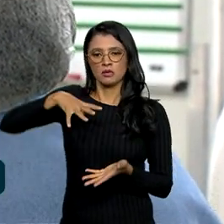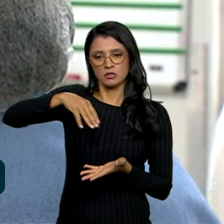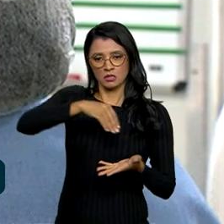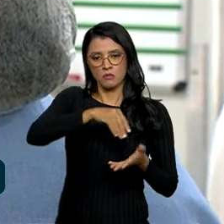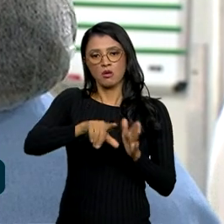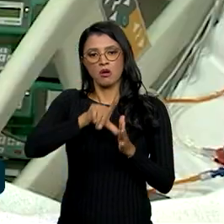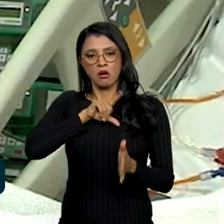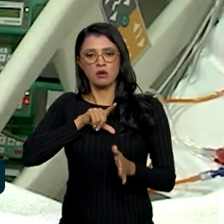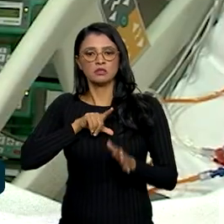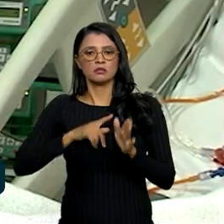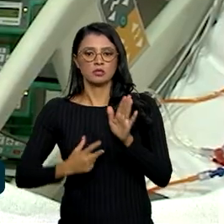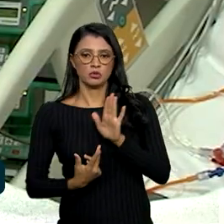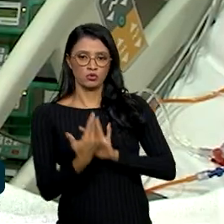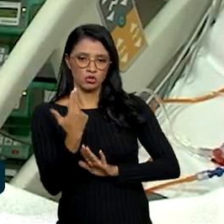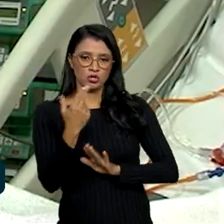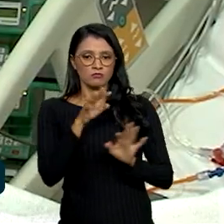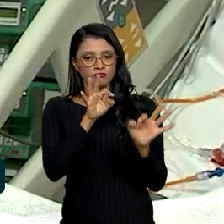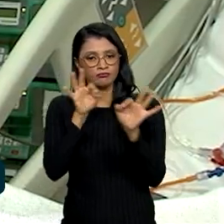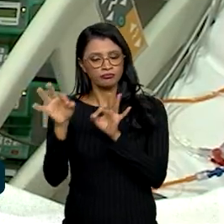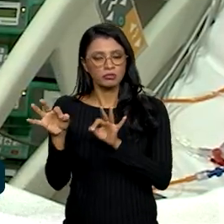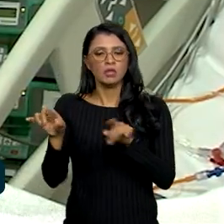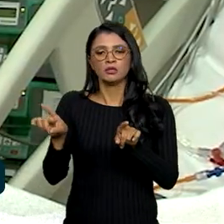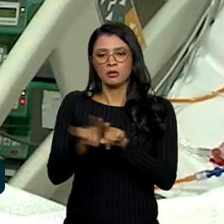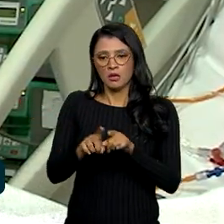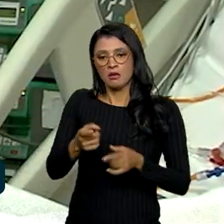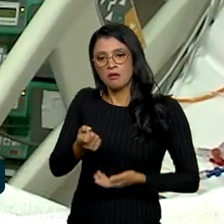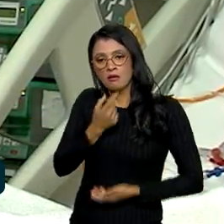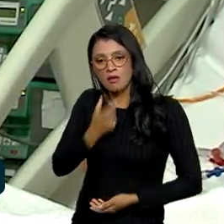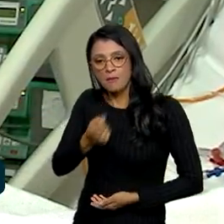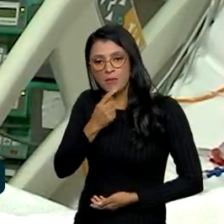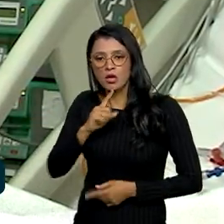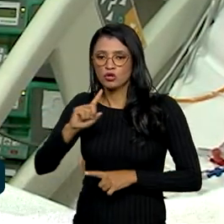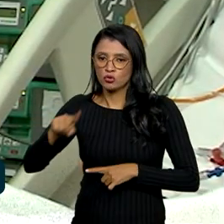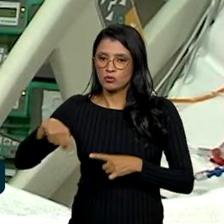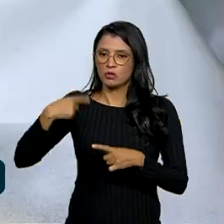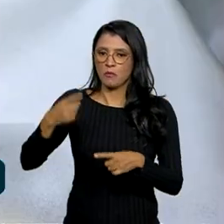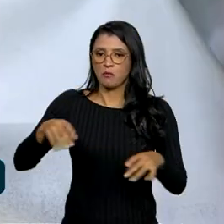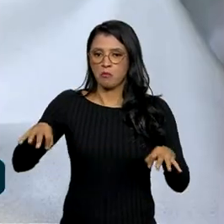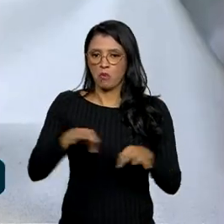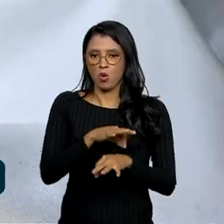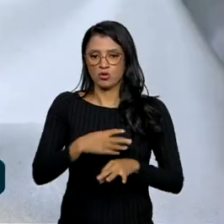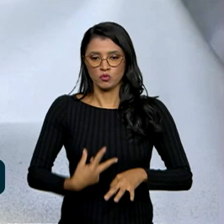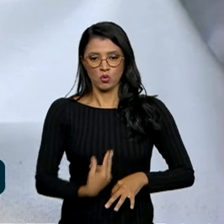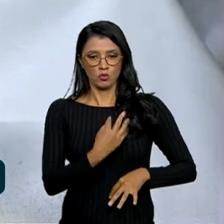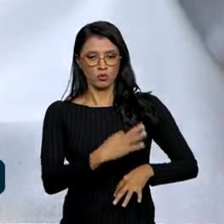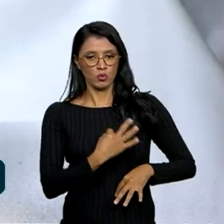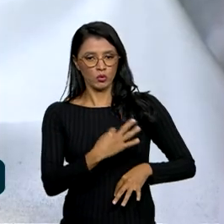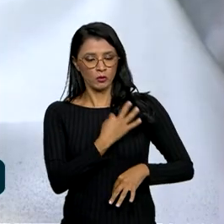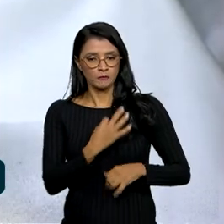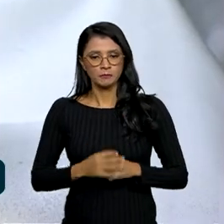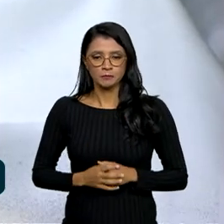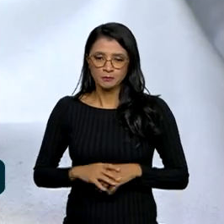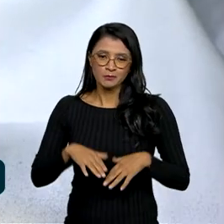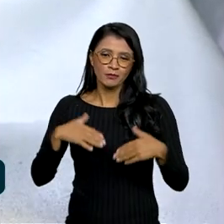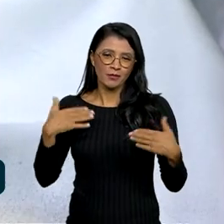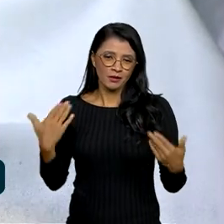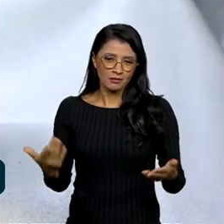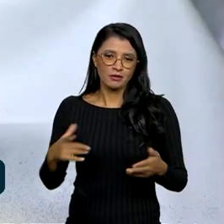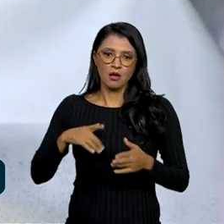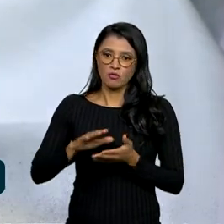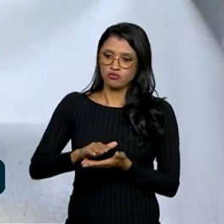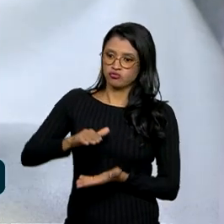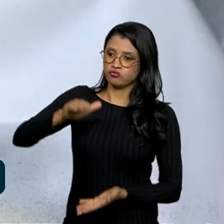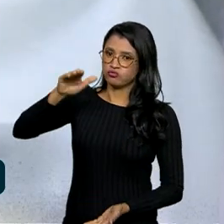preparatórios, acompanhamento e medicamentos pós-transplante. Apesar do grande volume de